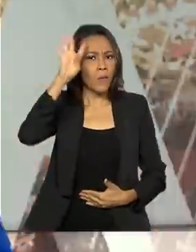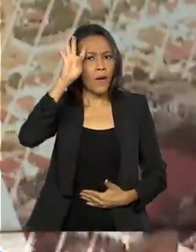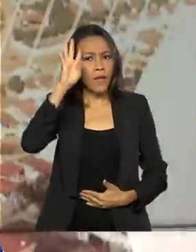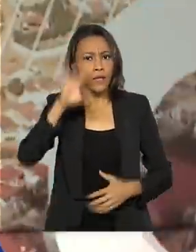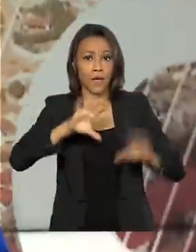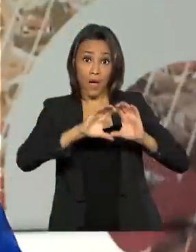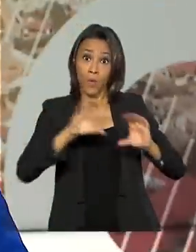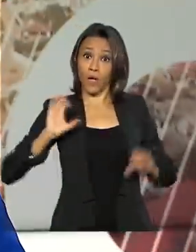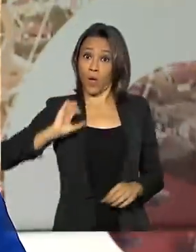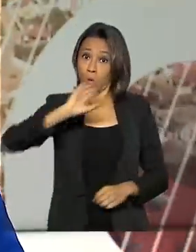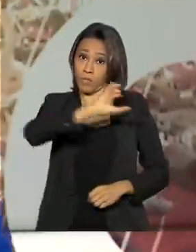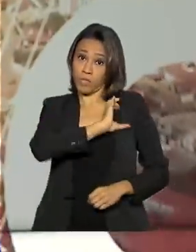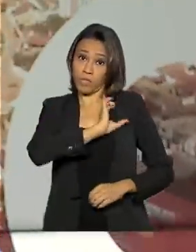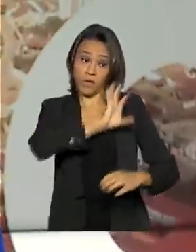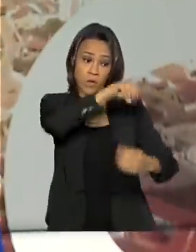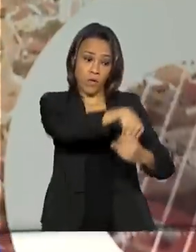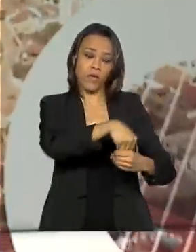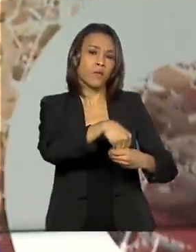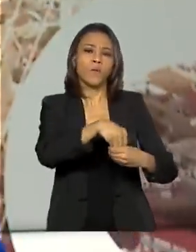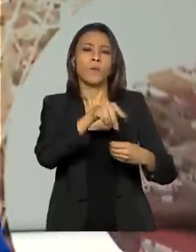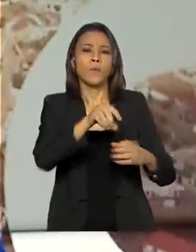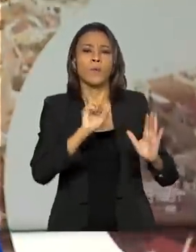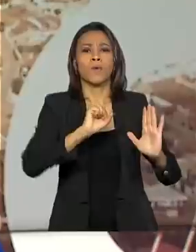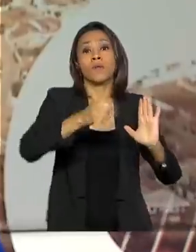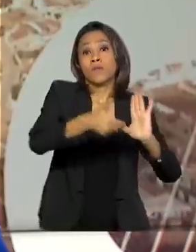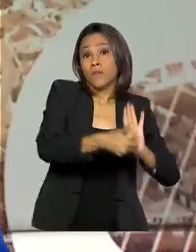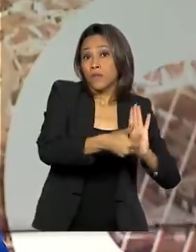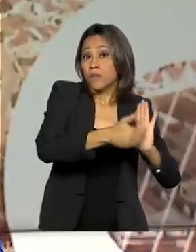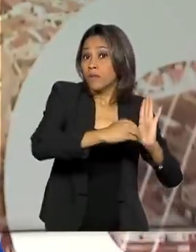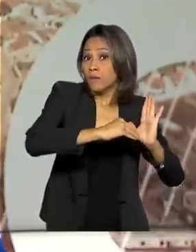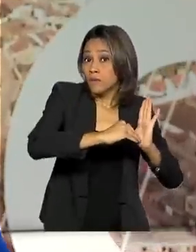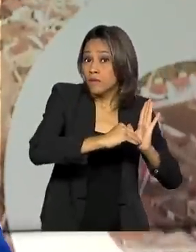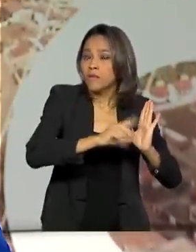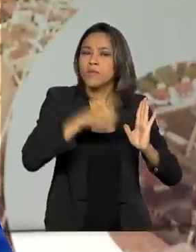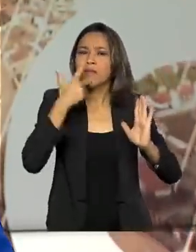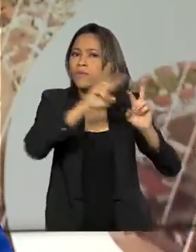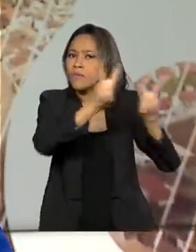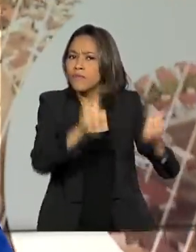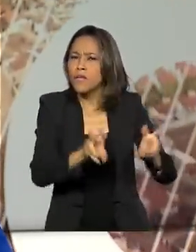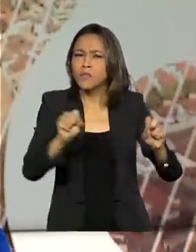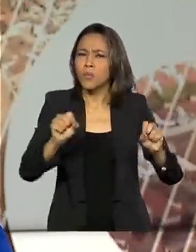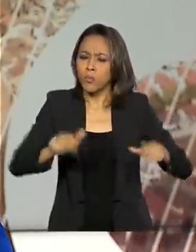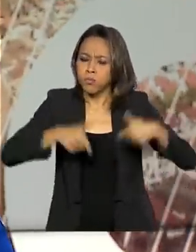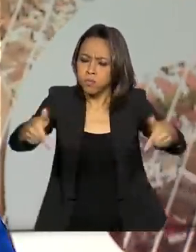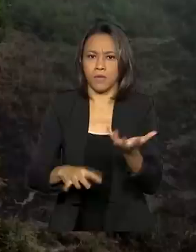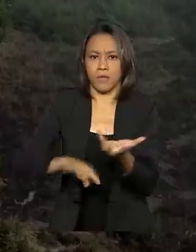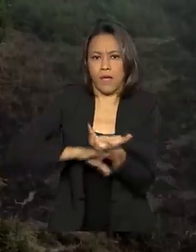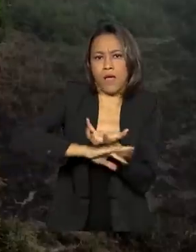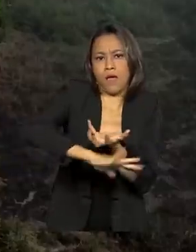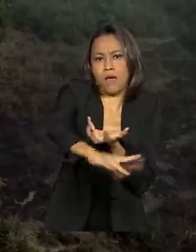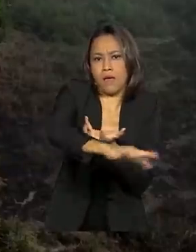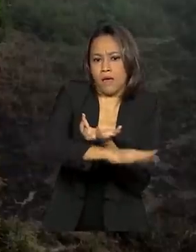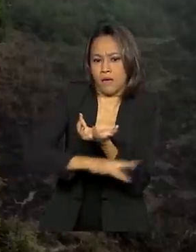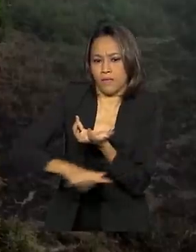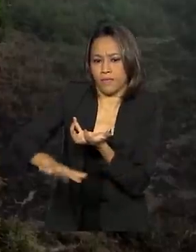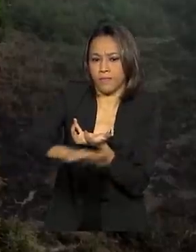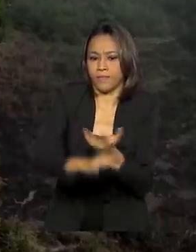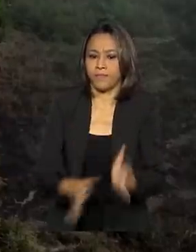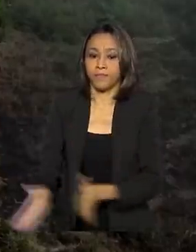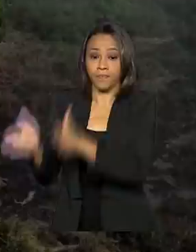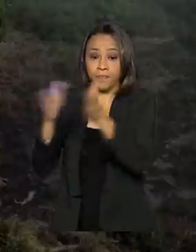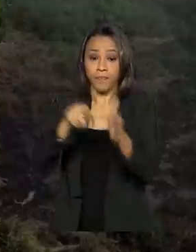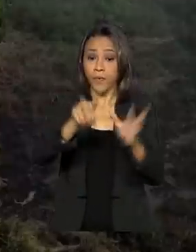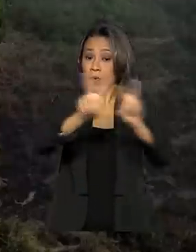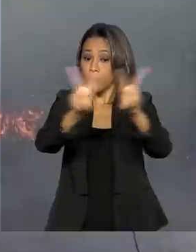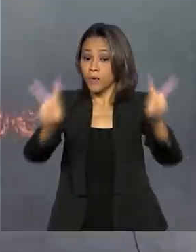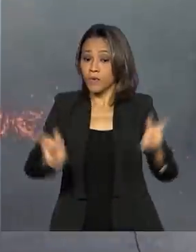Temporária Externa do Senado que acompanha as ações de enfrentamento aos incêndios no Pantanal. Sobre os incêndios